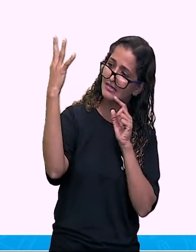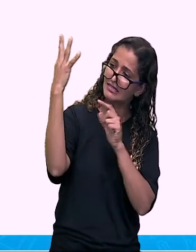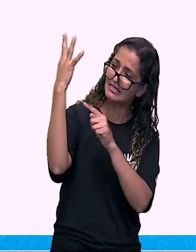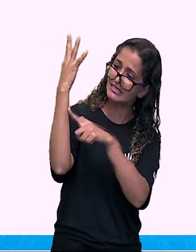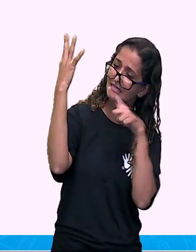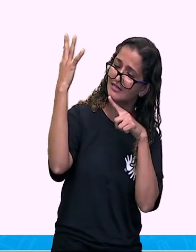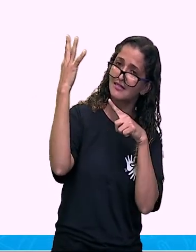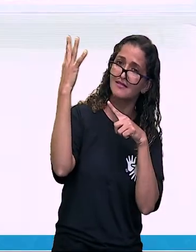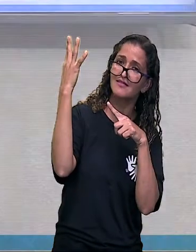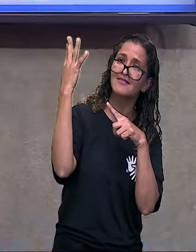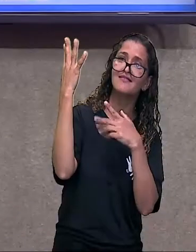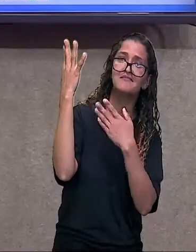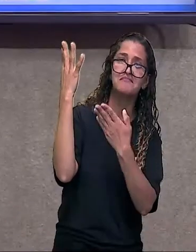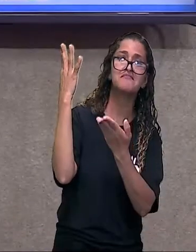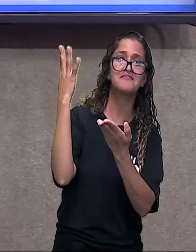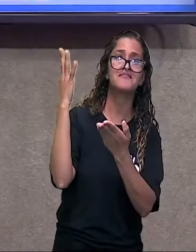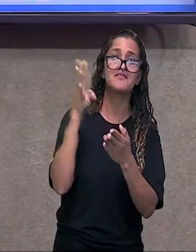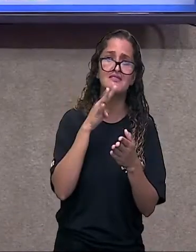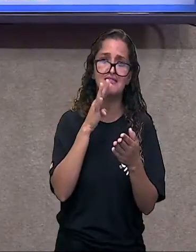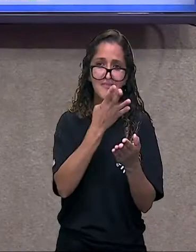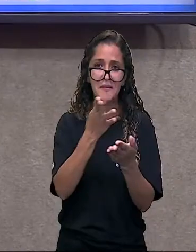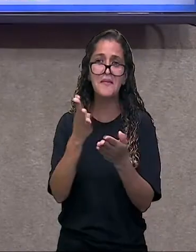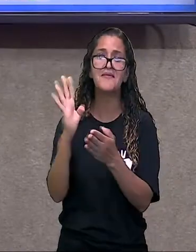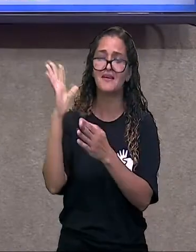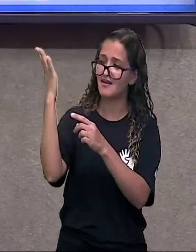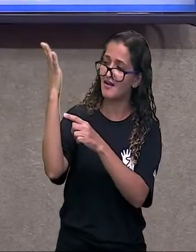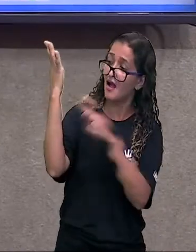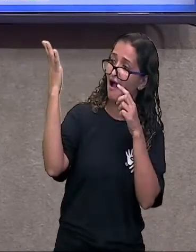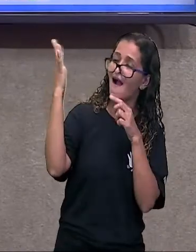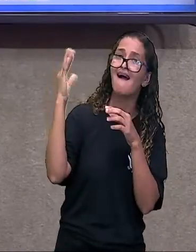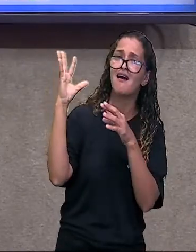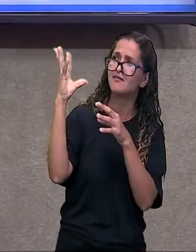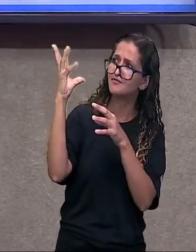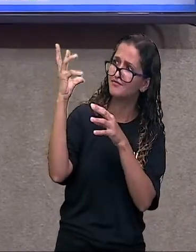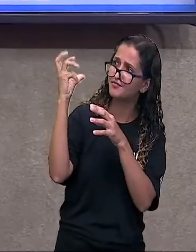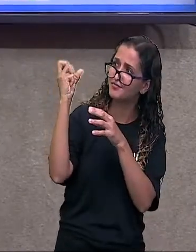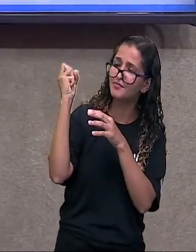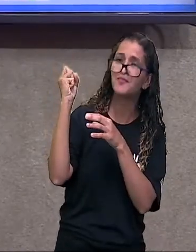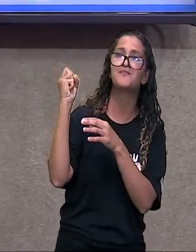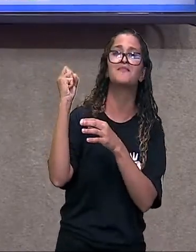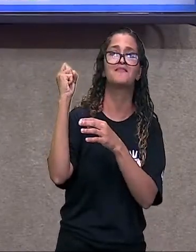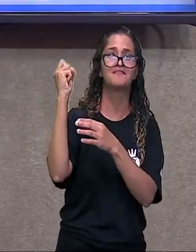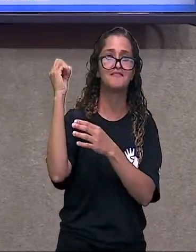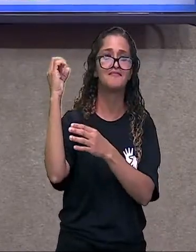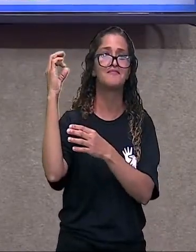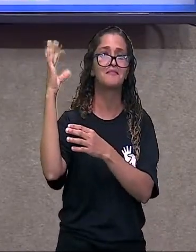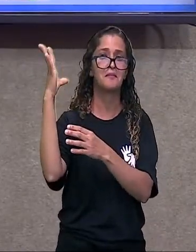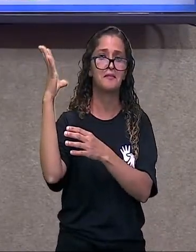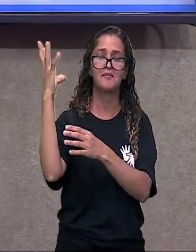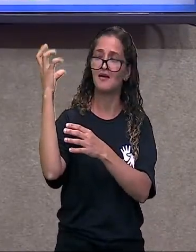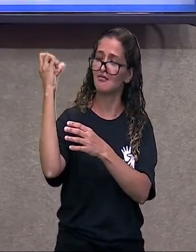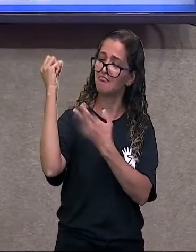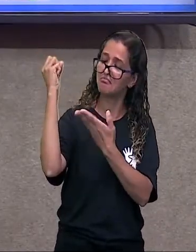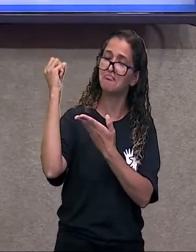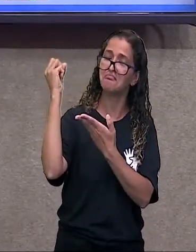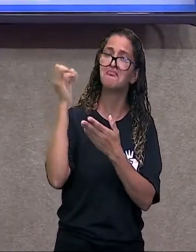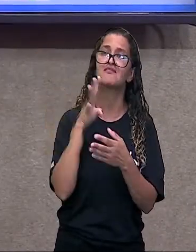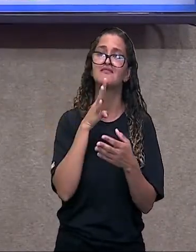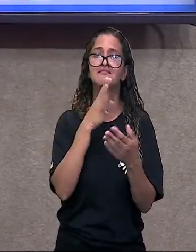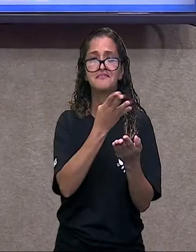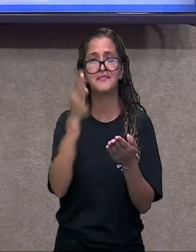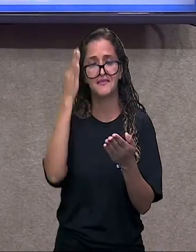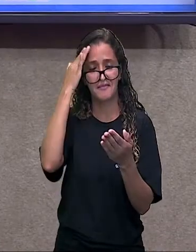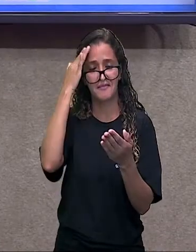onde eu via uma, eu ia lá encostar pra ver se ela era daquela plantinha que você encosta, ela retrai, né? Ela